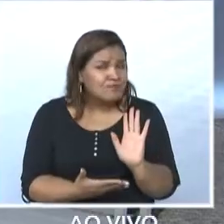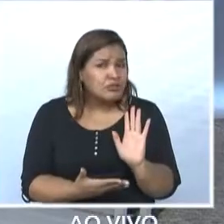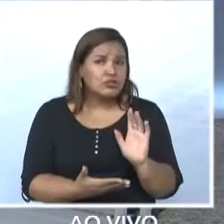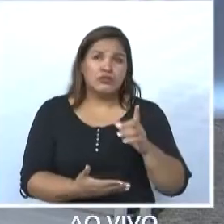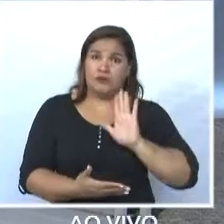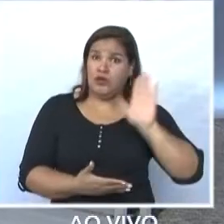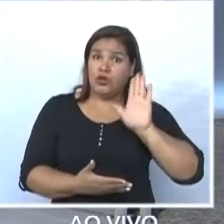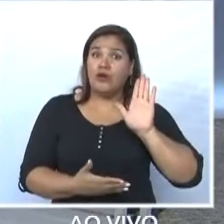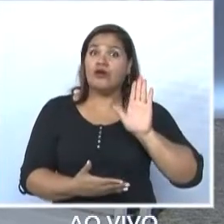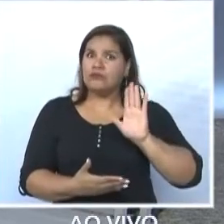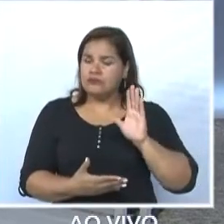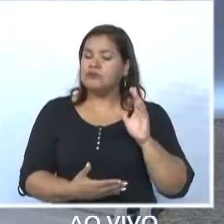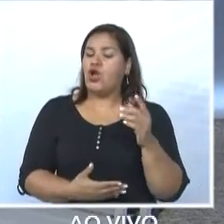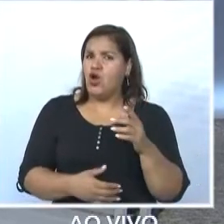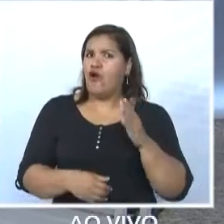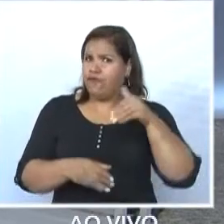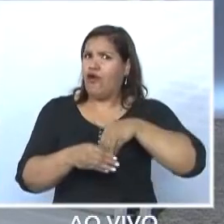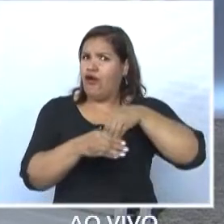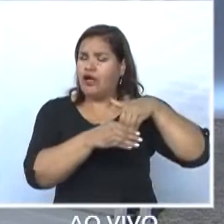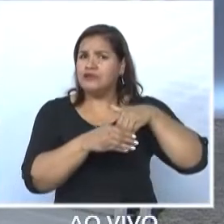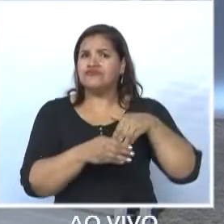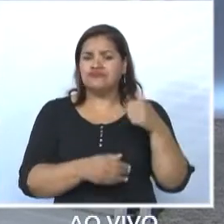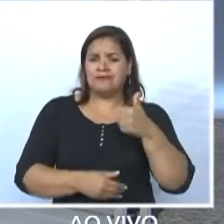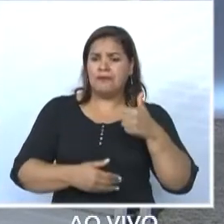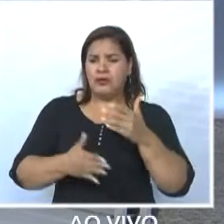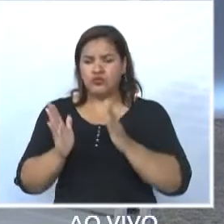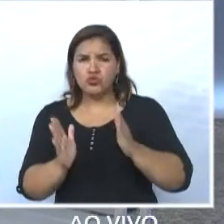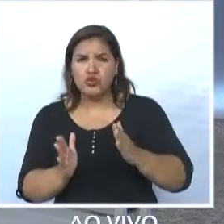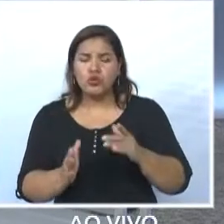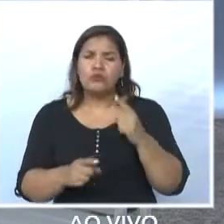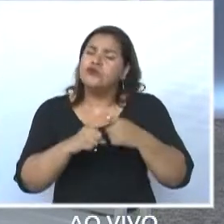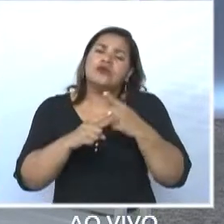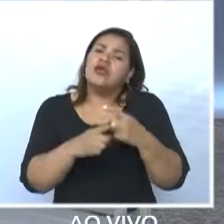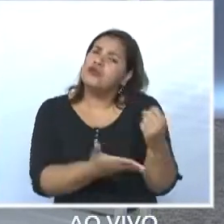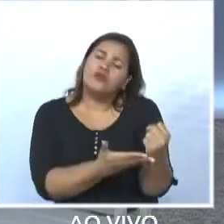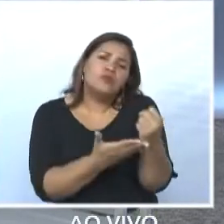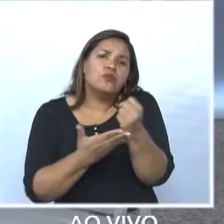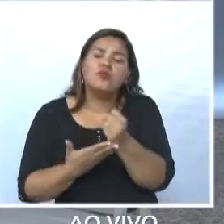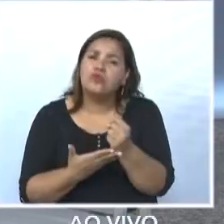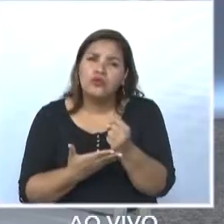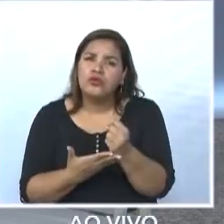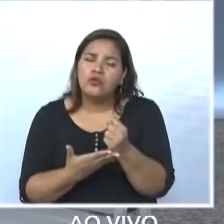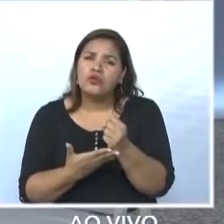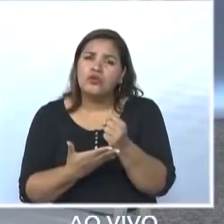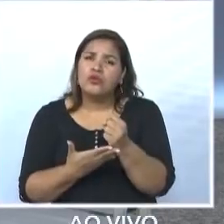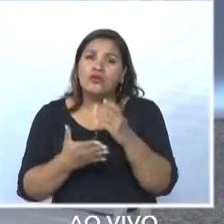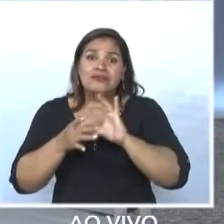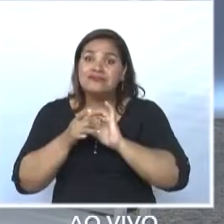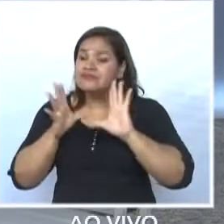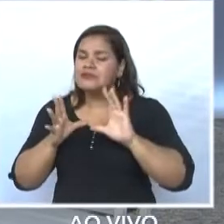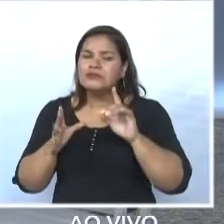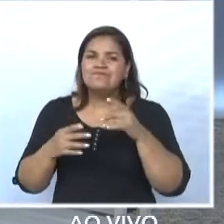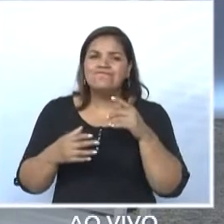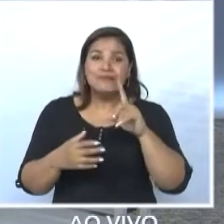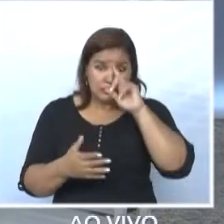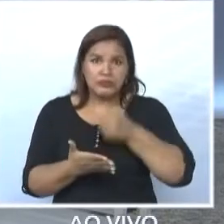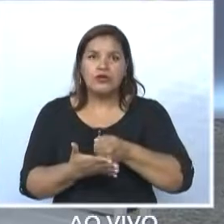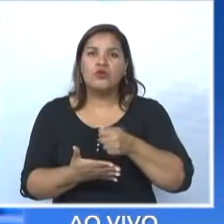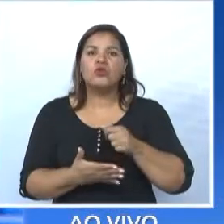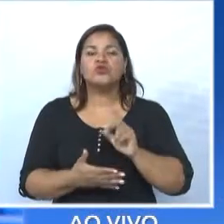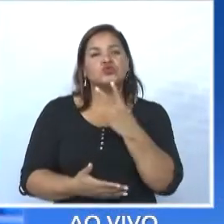eleição foi muito acirrada no primeiro turno. Por que ninguém abraçou praticamente, abertamente, nenhum dos outros dois candidatos? É,